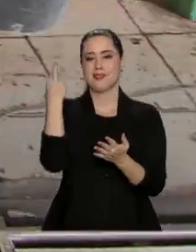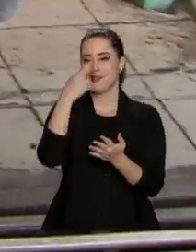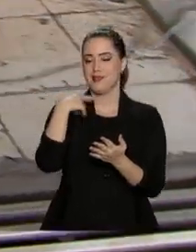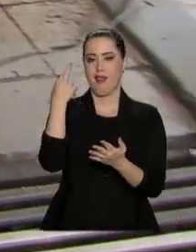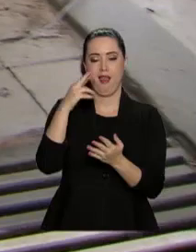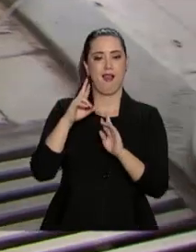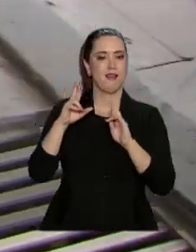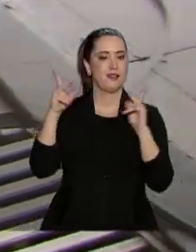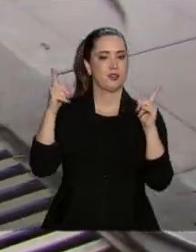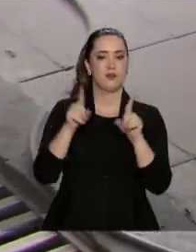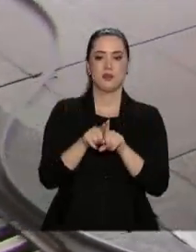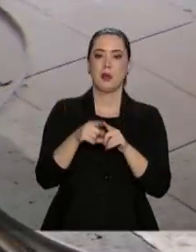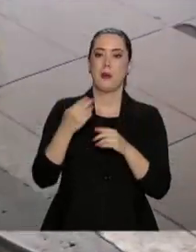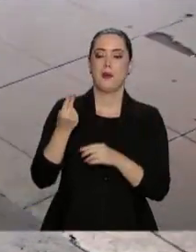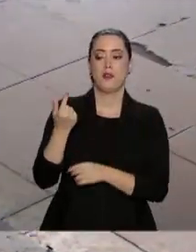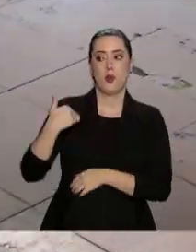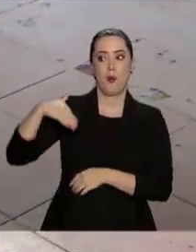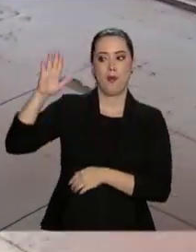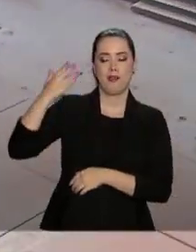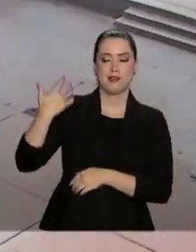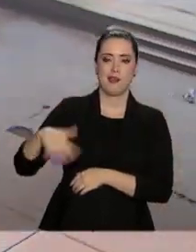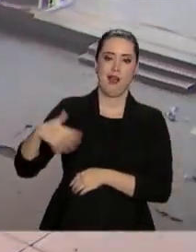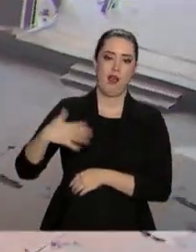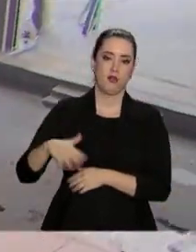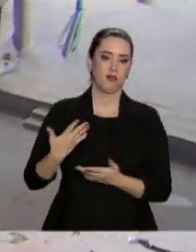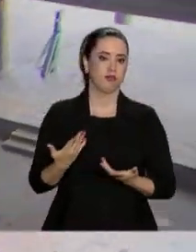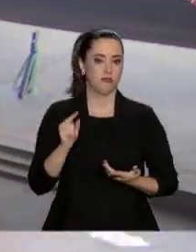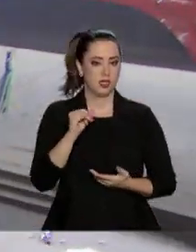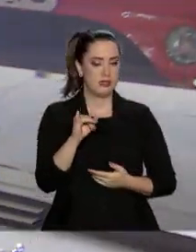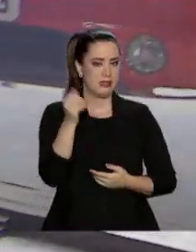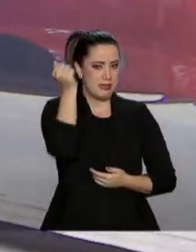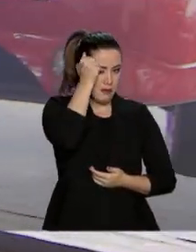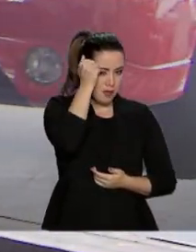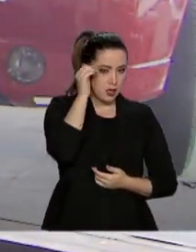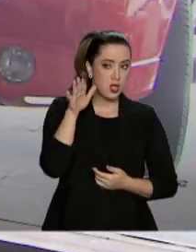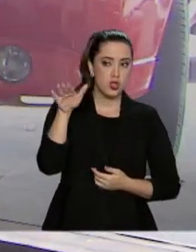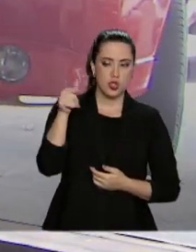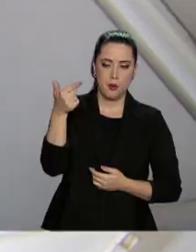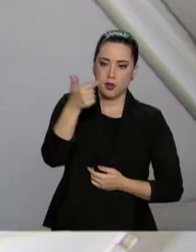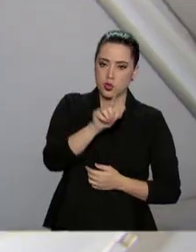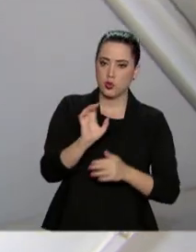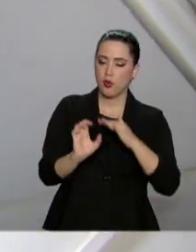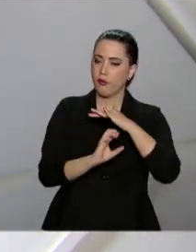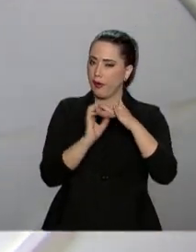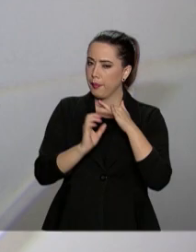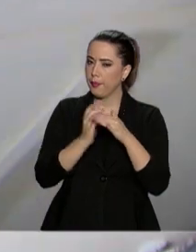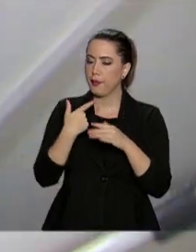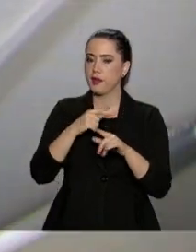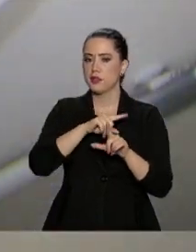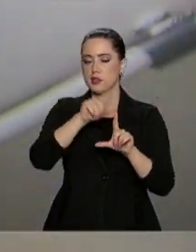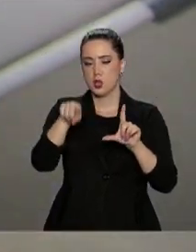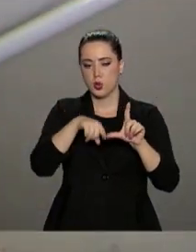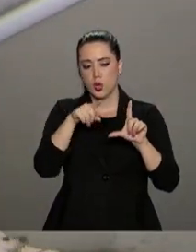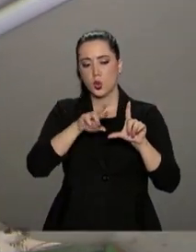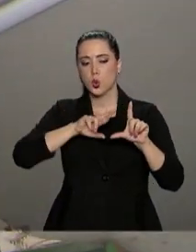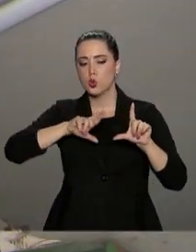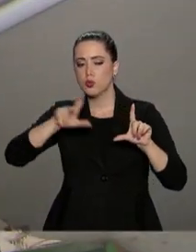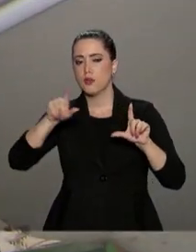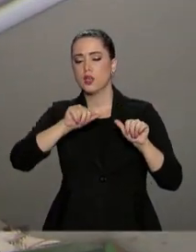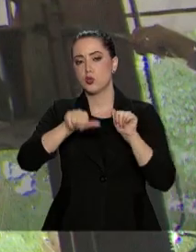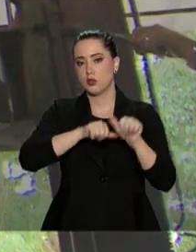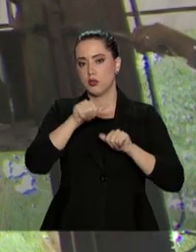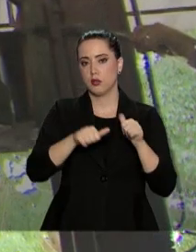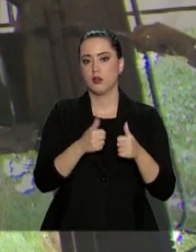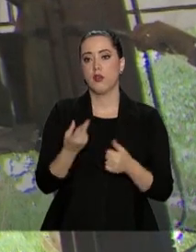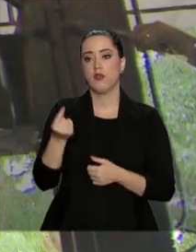pagar mais na conta de luz. Em caso de arrependimento, é só chamar a companhia elétrica que o medidor é trocado de graça e a